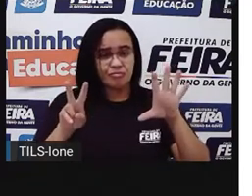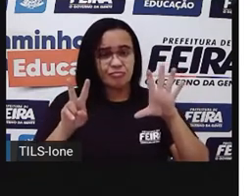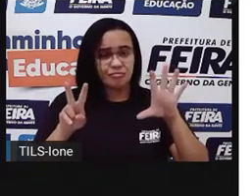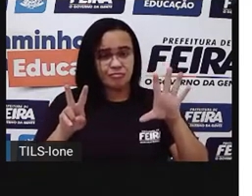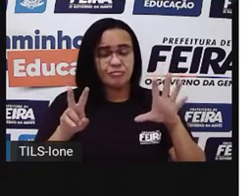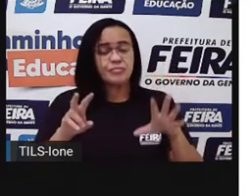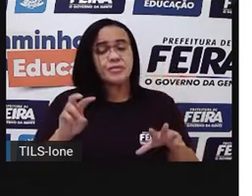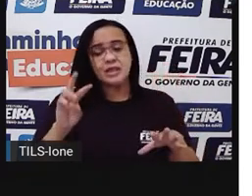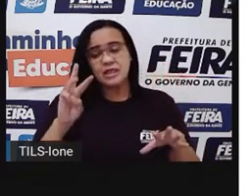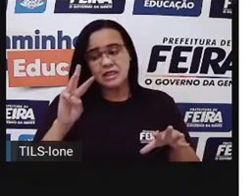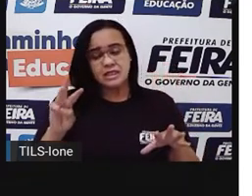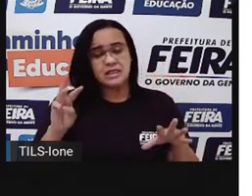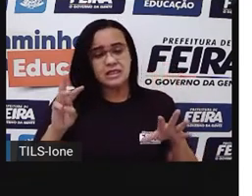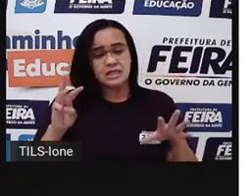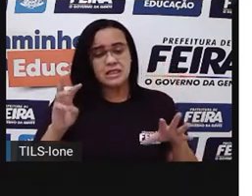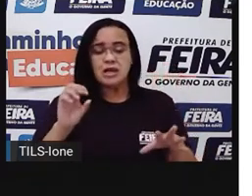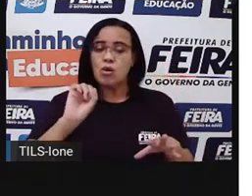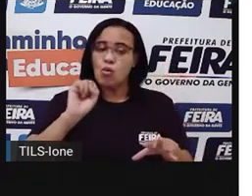Vou botar aqui, ó.